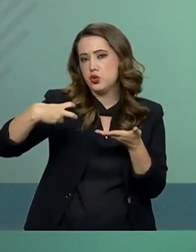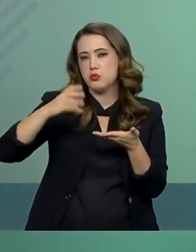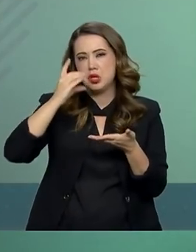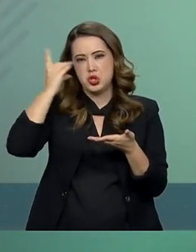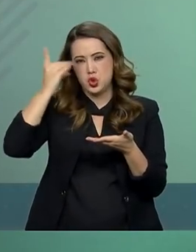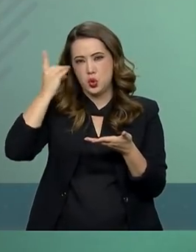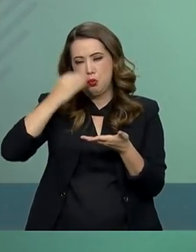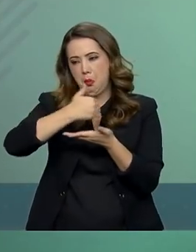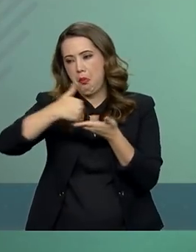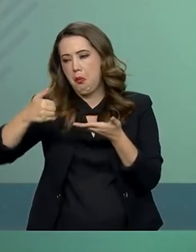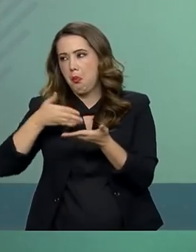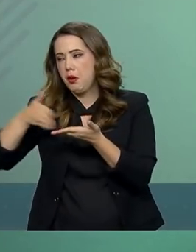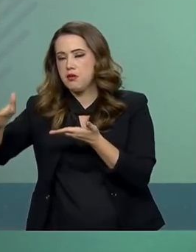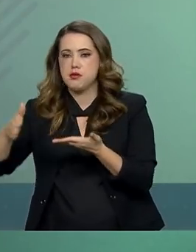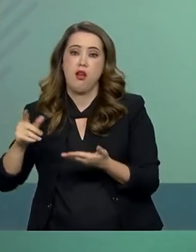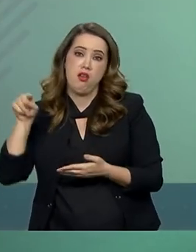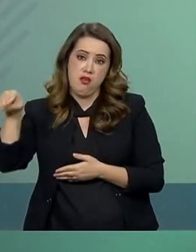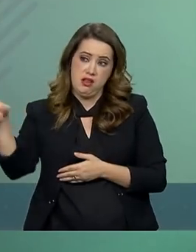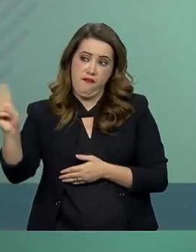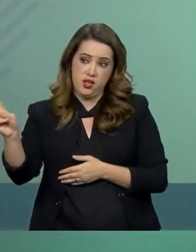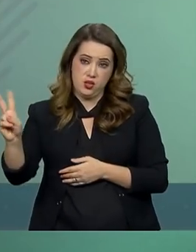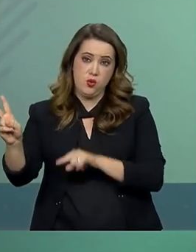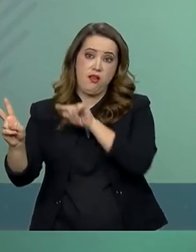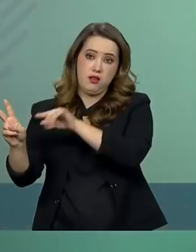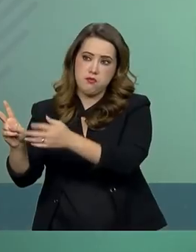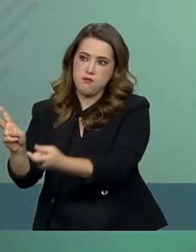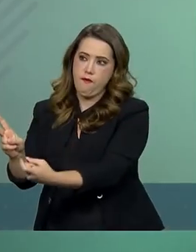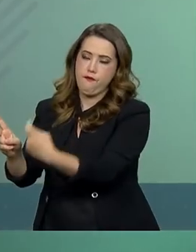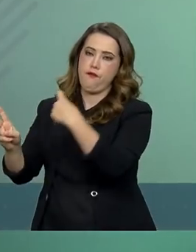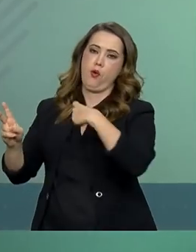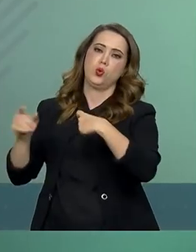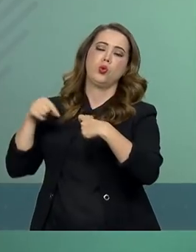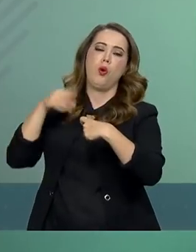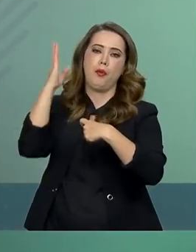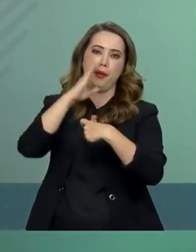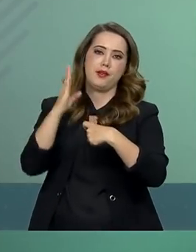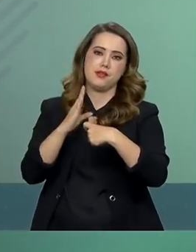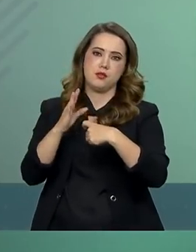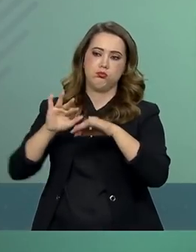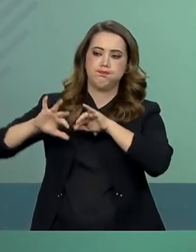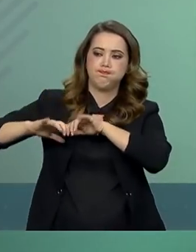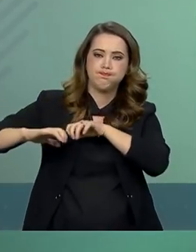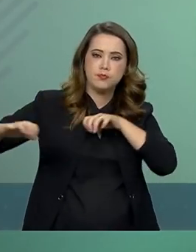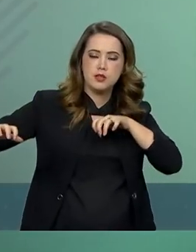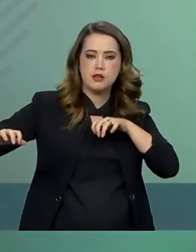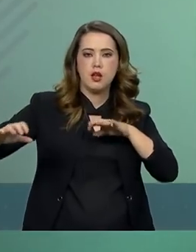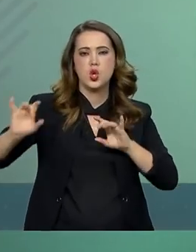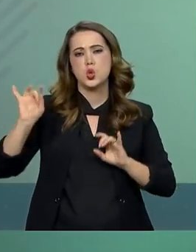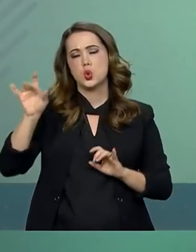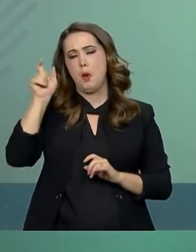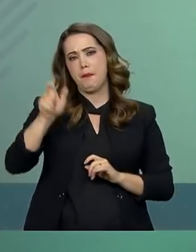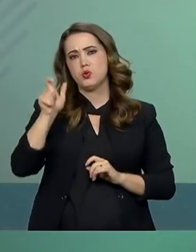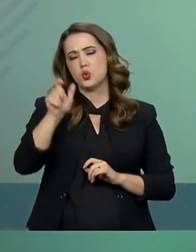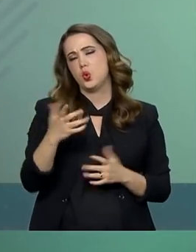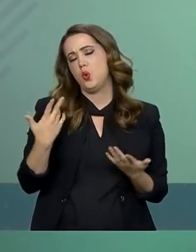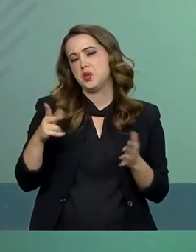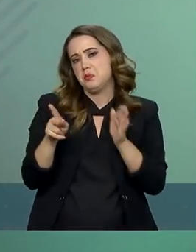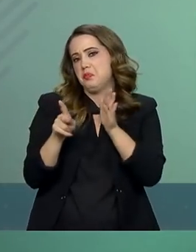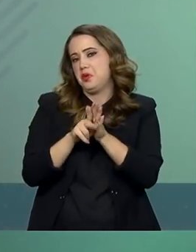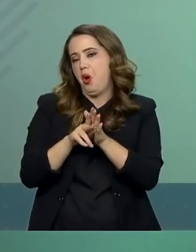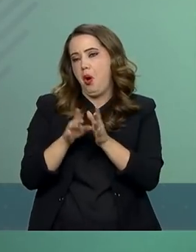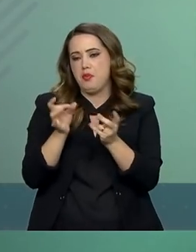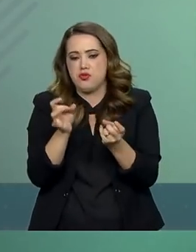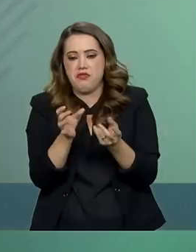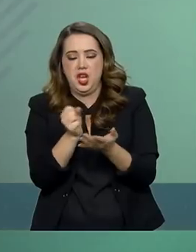volta na ocasião. Ficaram, portanto, os encarregados de negócio à frente das duas